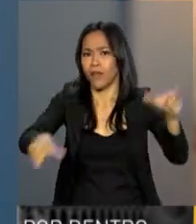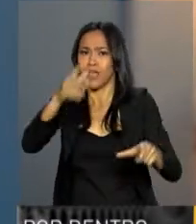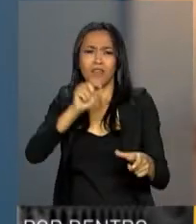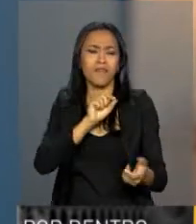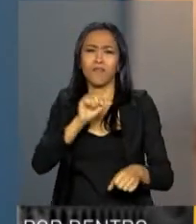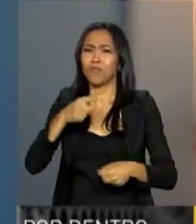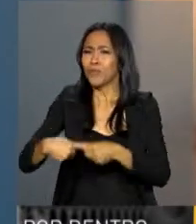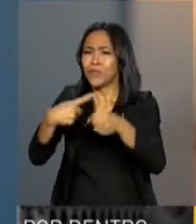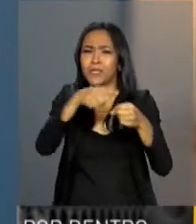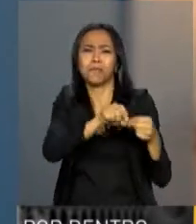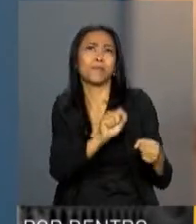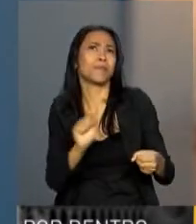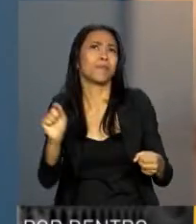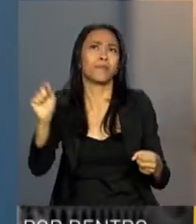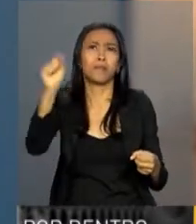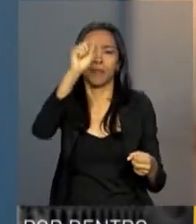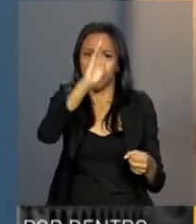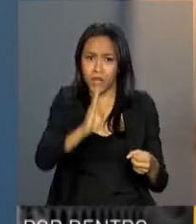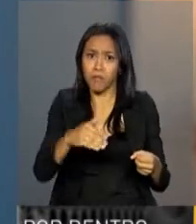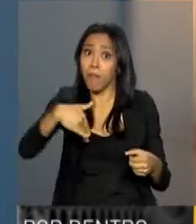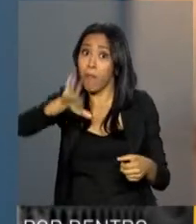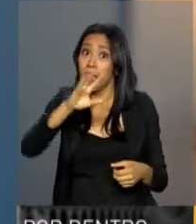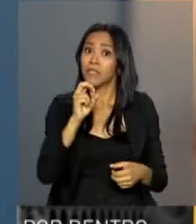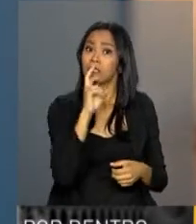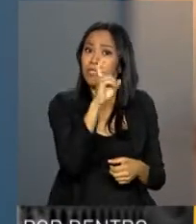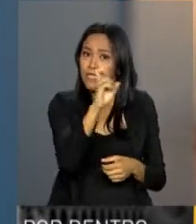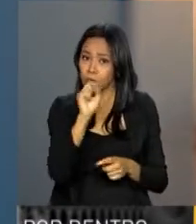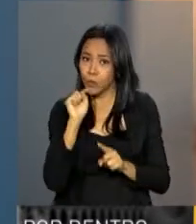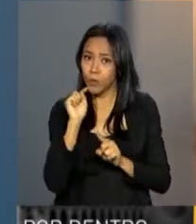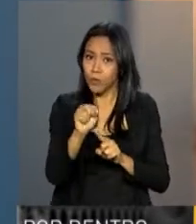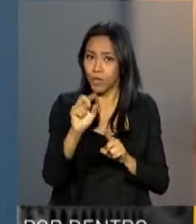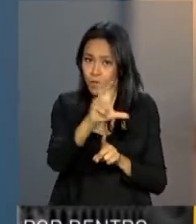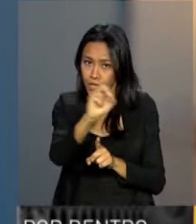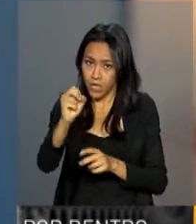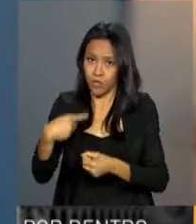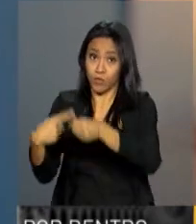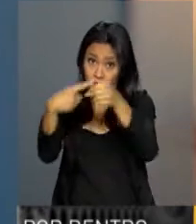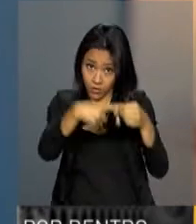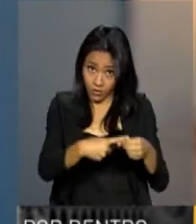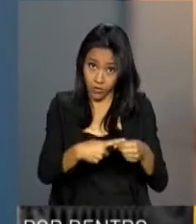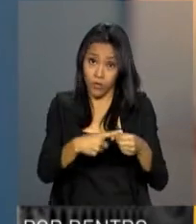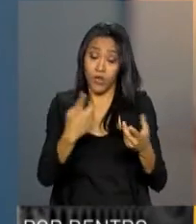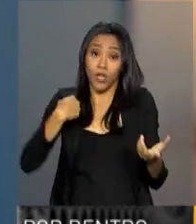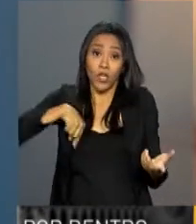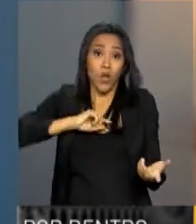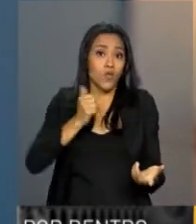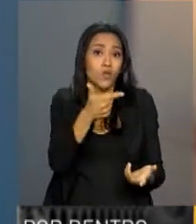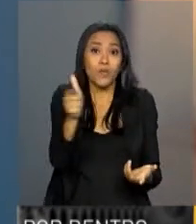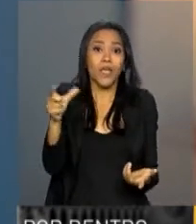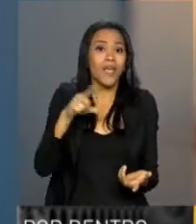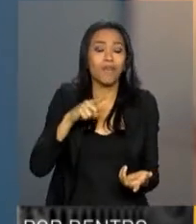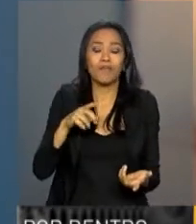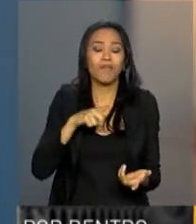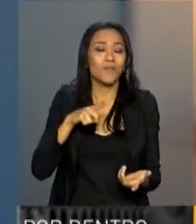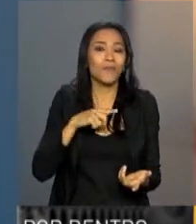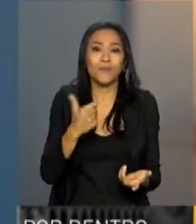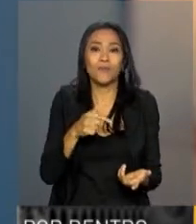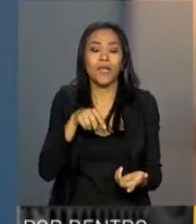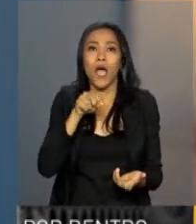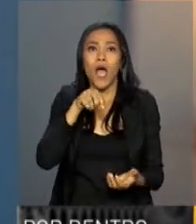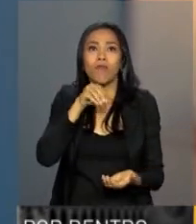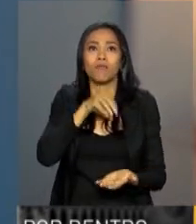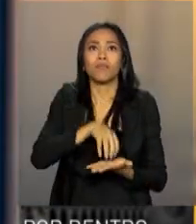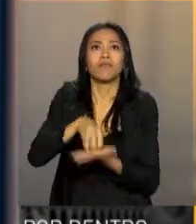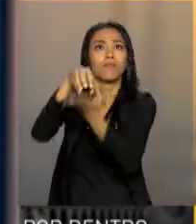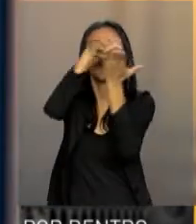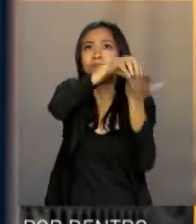os municípios. Nós somos do Brasil mais de 5.500 municípios e nós não temos uma agência de atendimento em todos